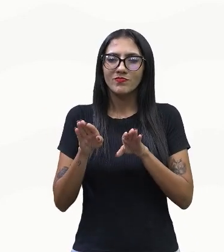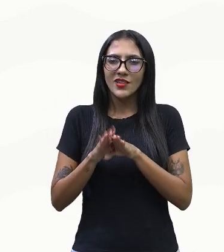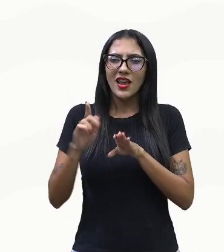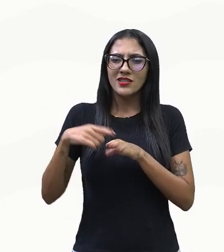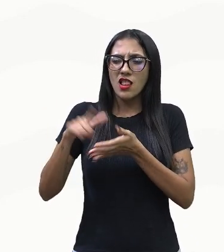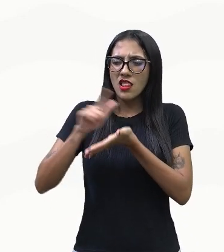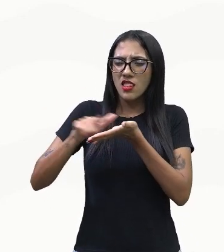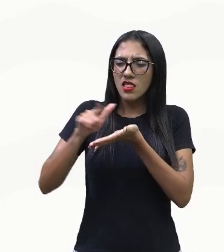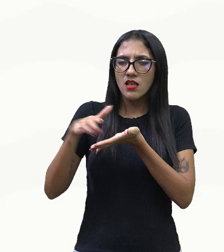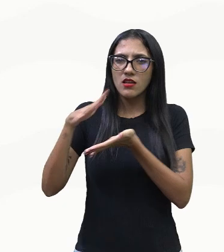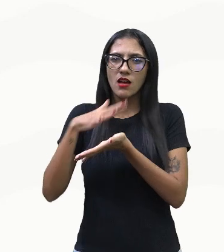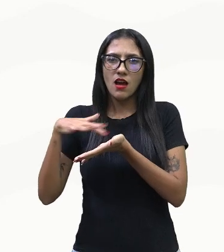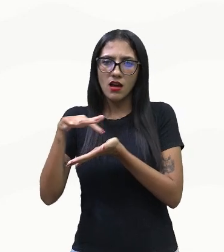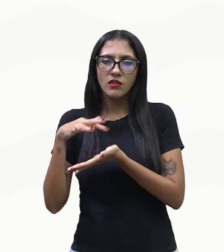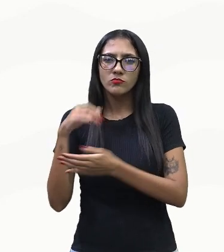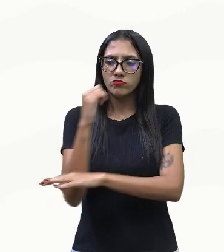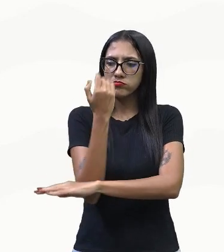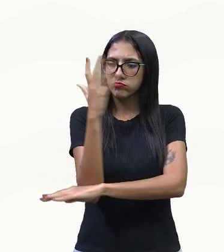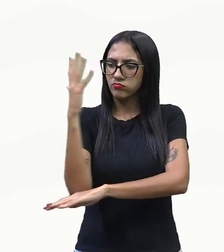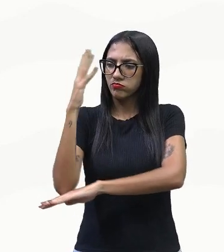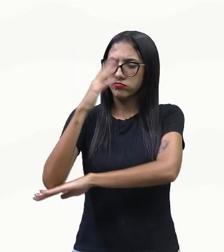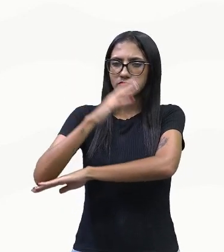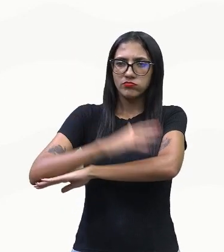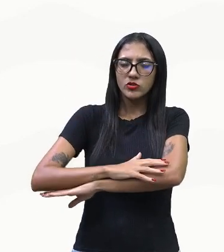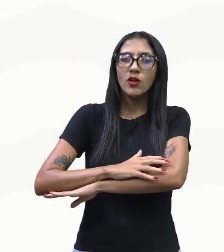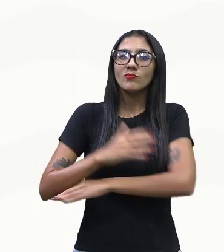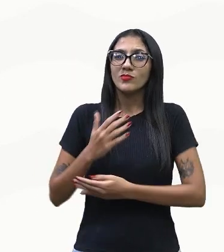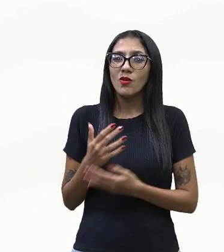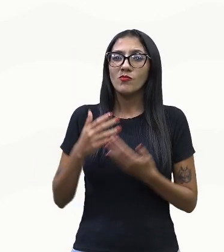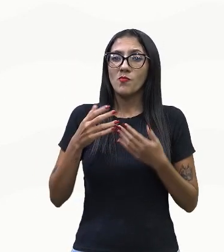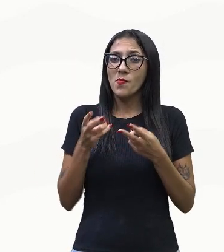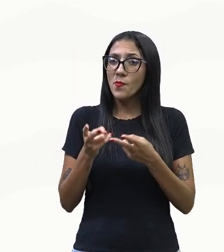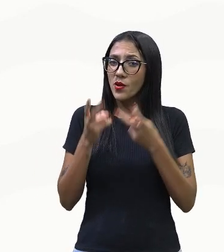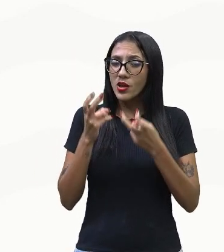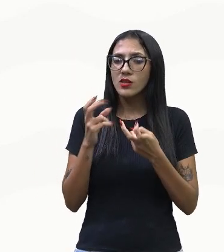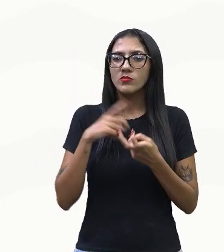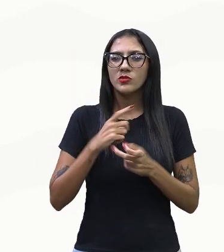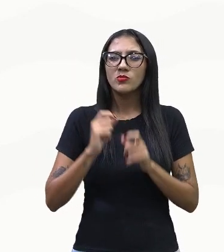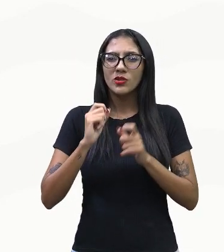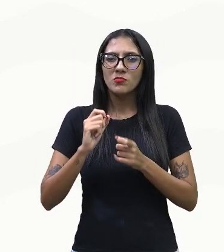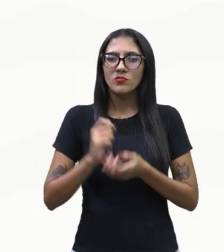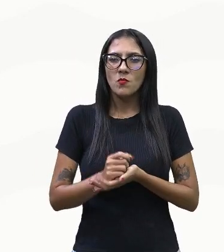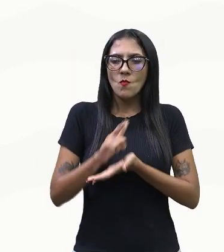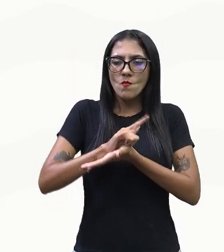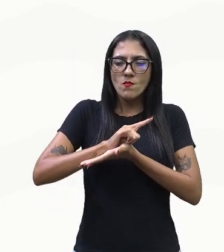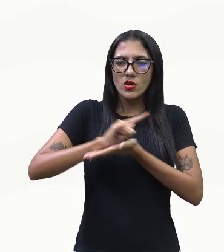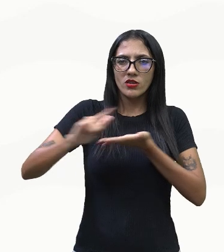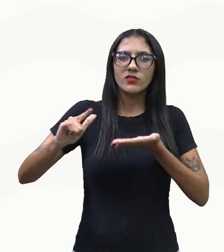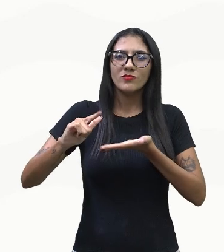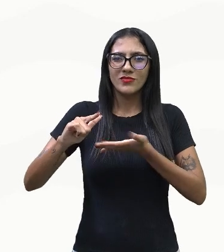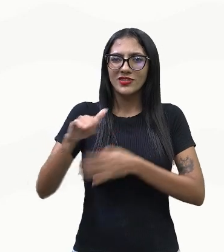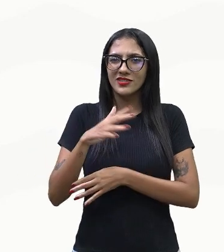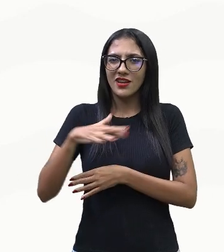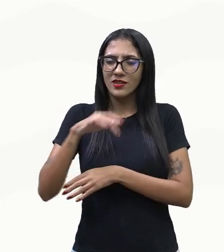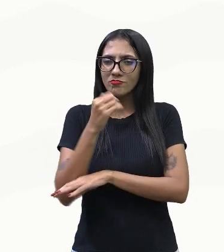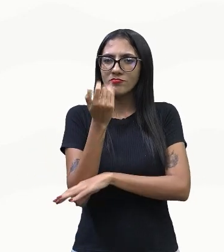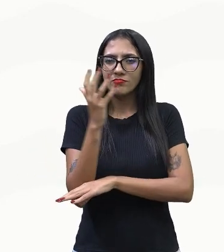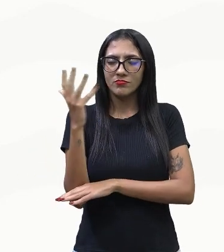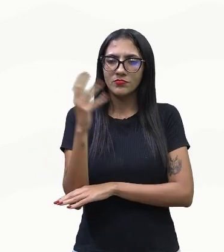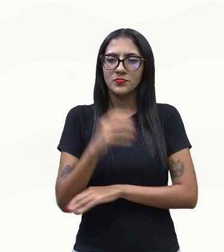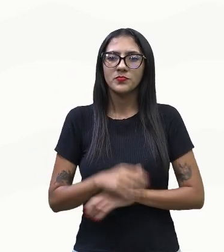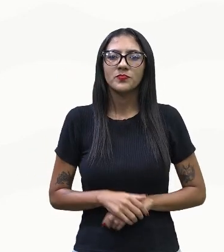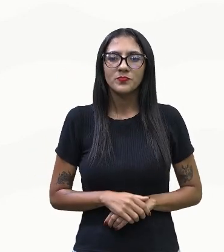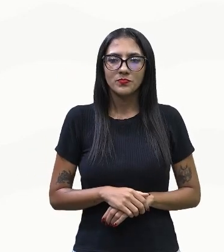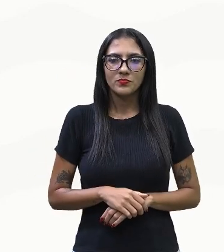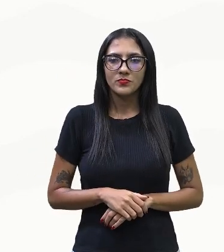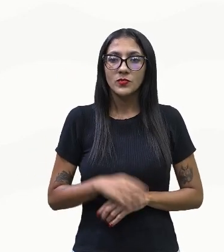vão perceber que há cada vez mais uma deflorestação dessa nossa região. E quando a gente vai observando que